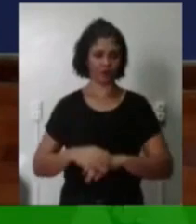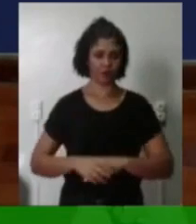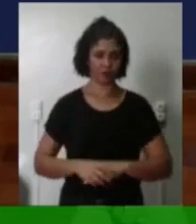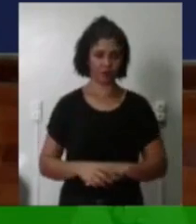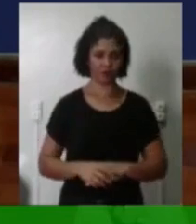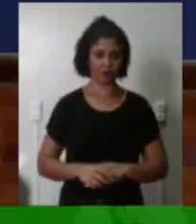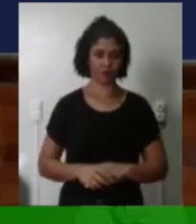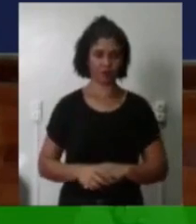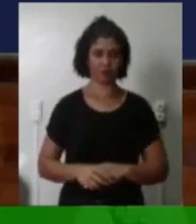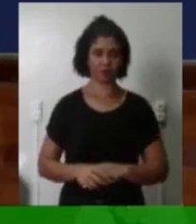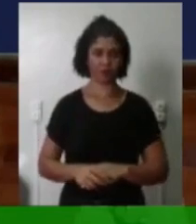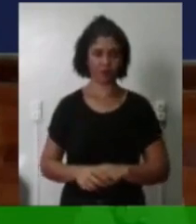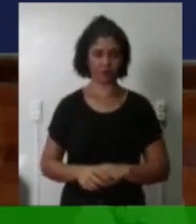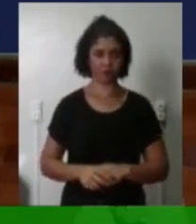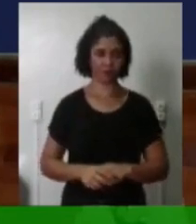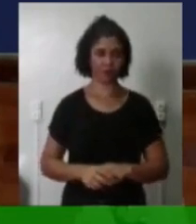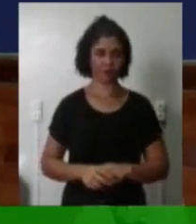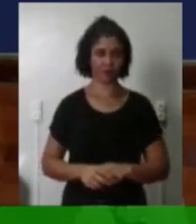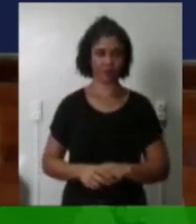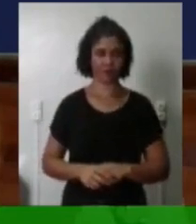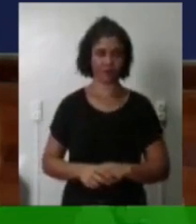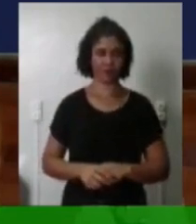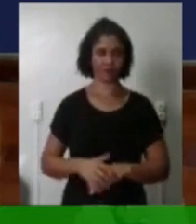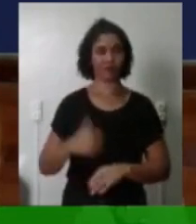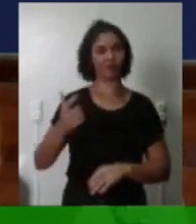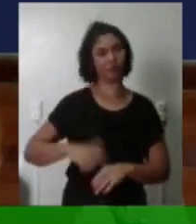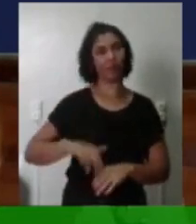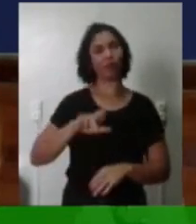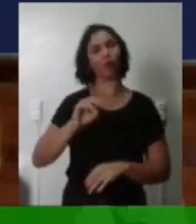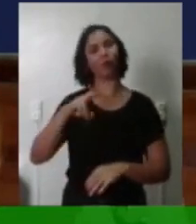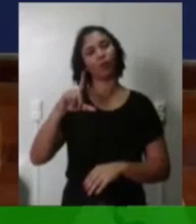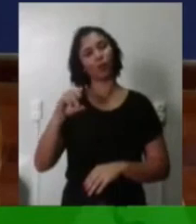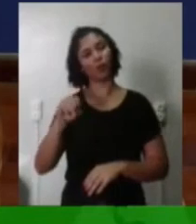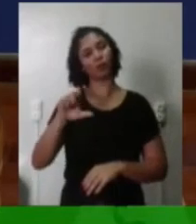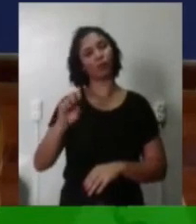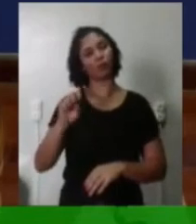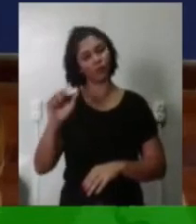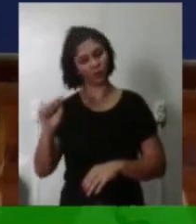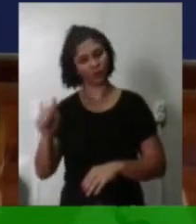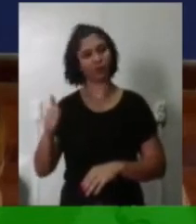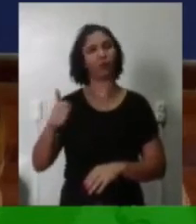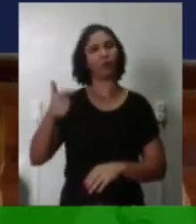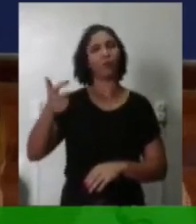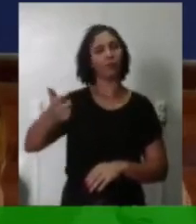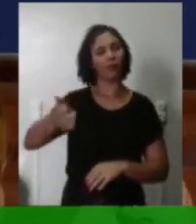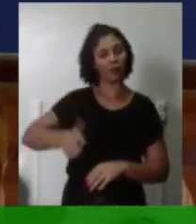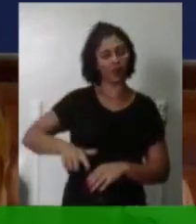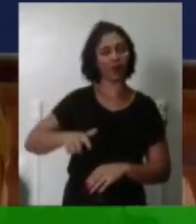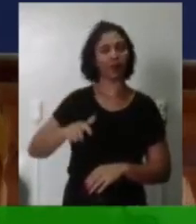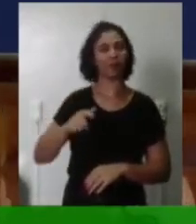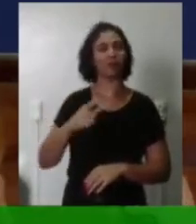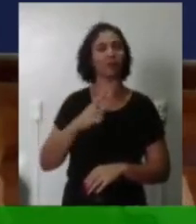Naquele momento surgia o Ronaldo Lessa Naquele momento a gente tinha